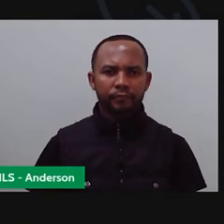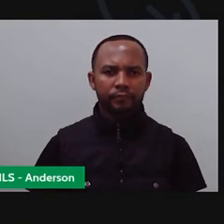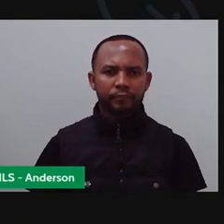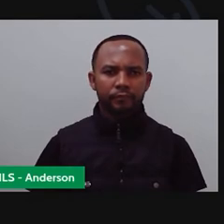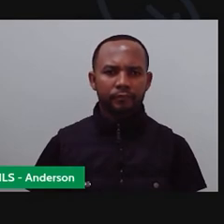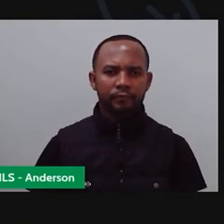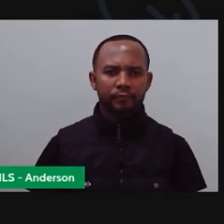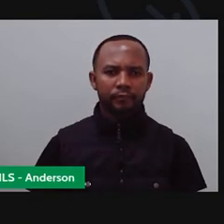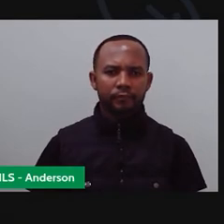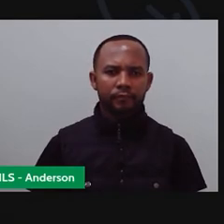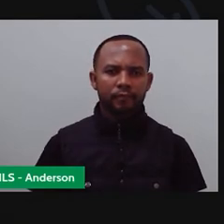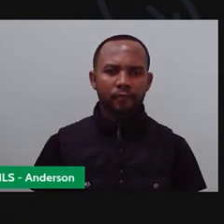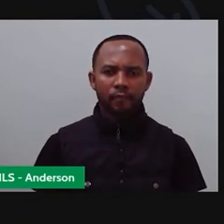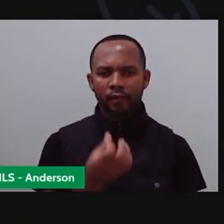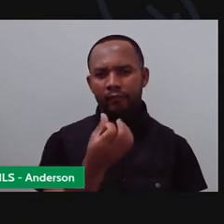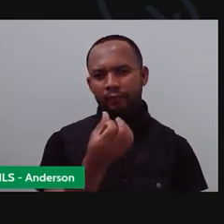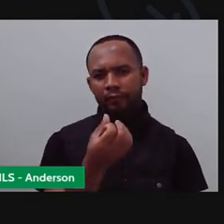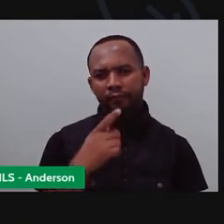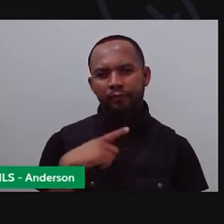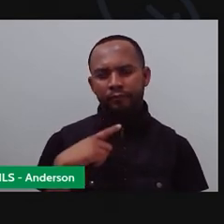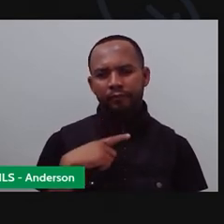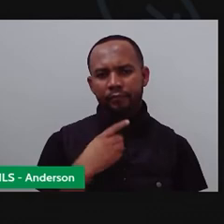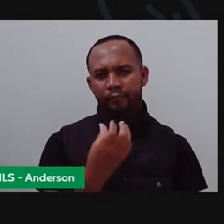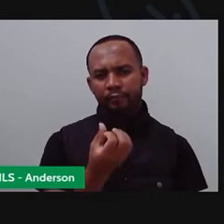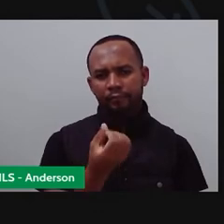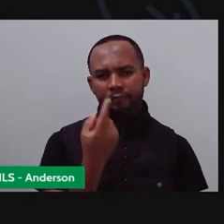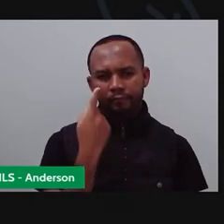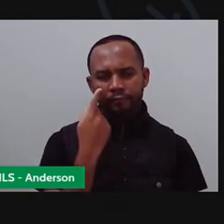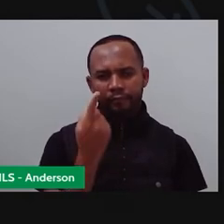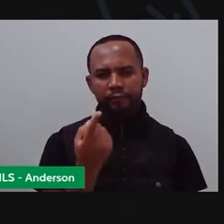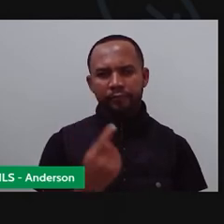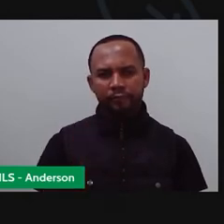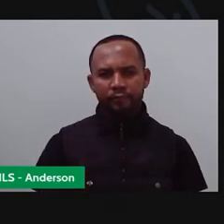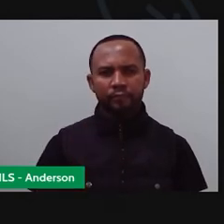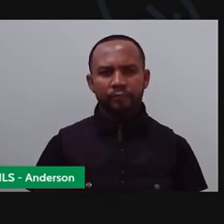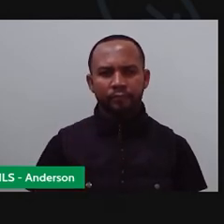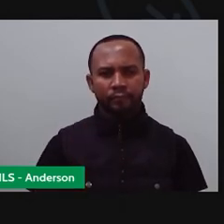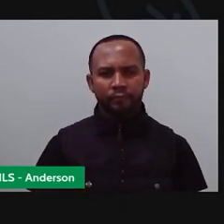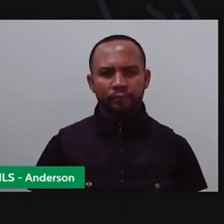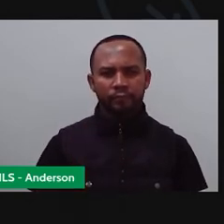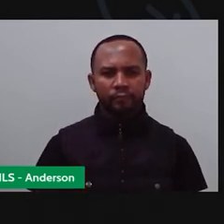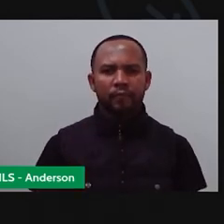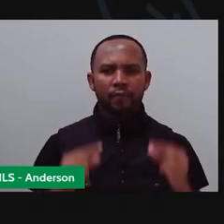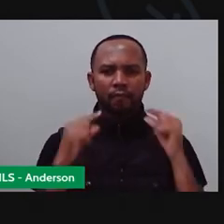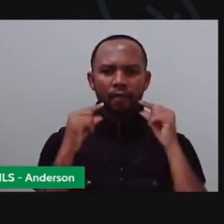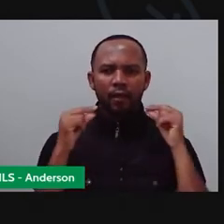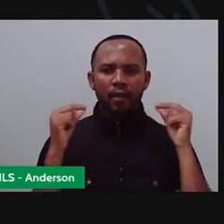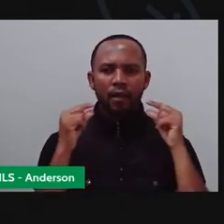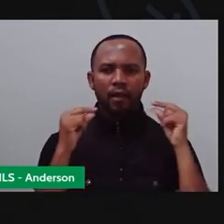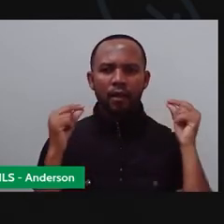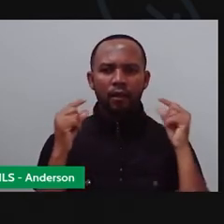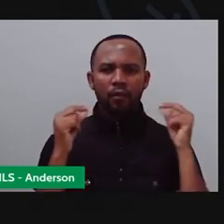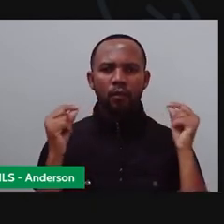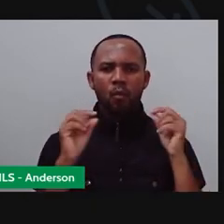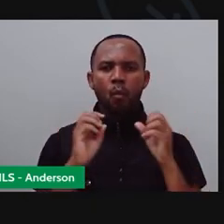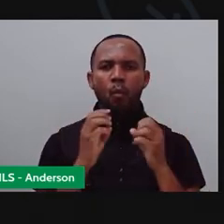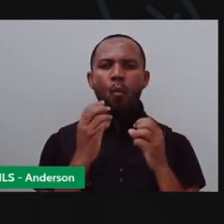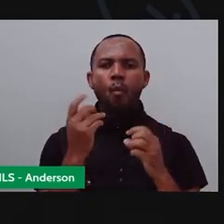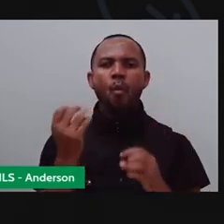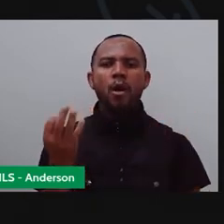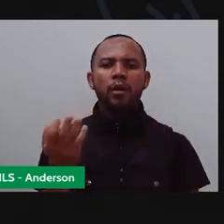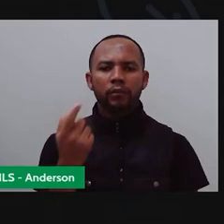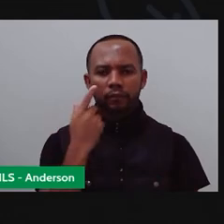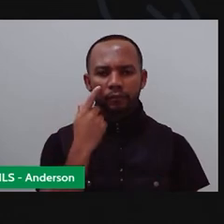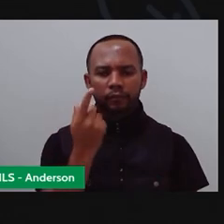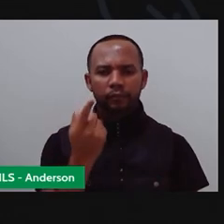cinco, seis. Então, eu já sei que isso aqui é quem? O meu cachorro. E de gato, né? Gato. Foram quantos, né? Vamos ver